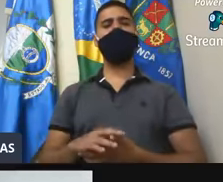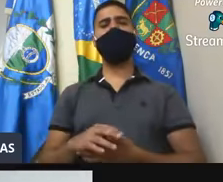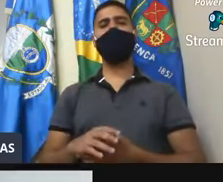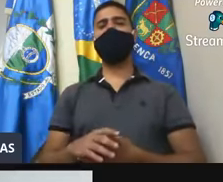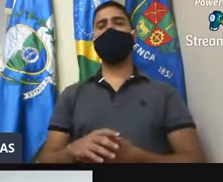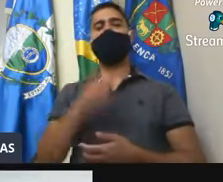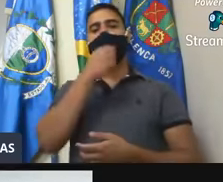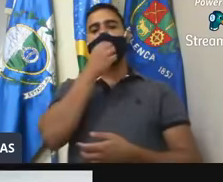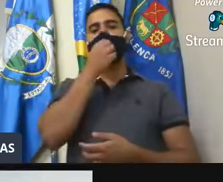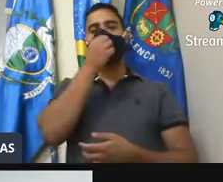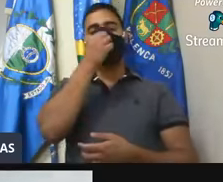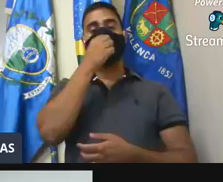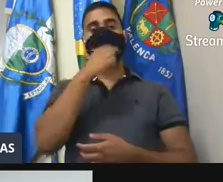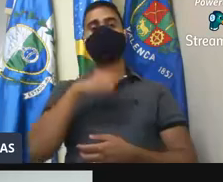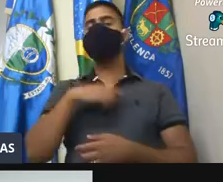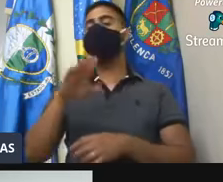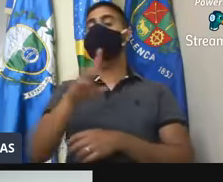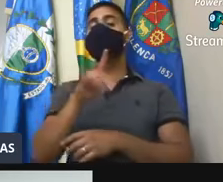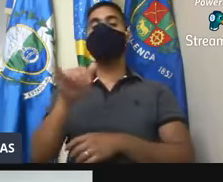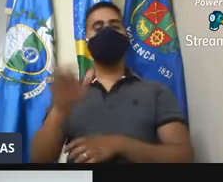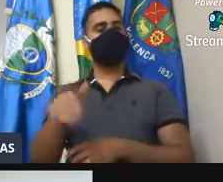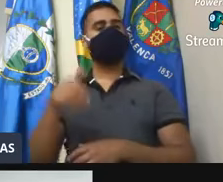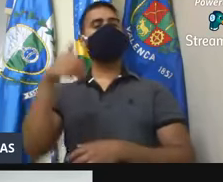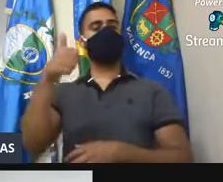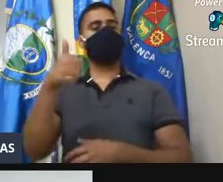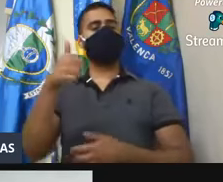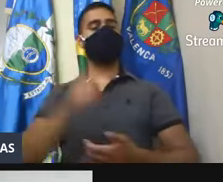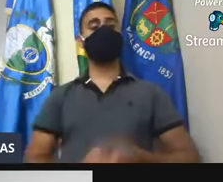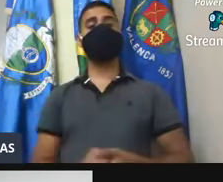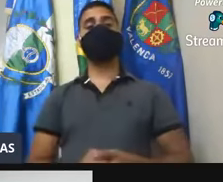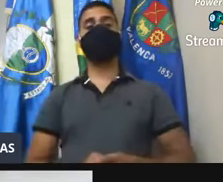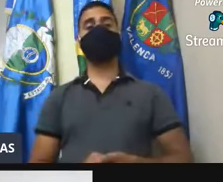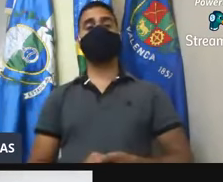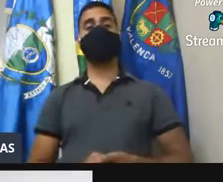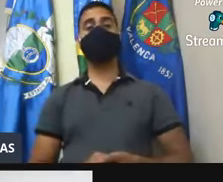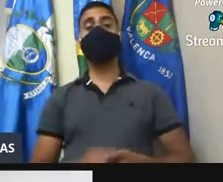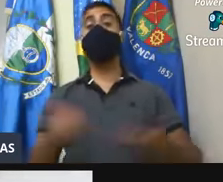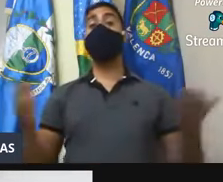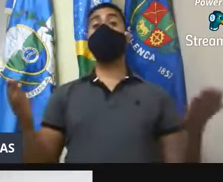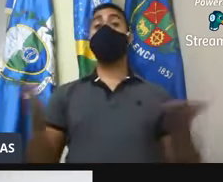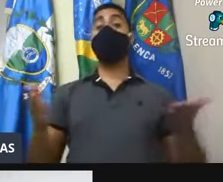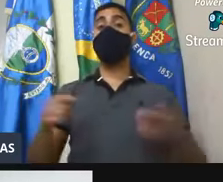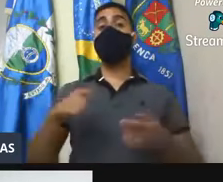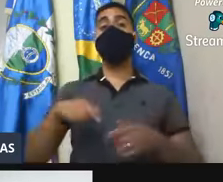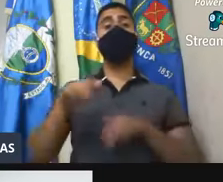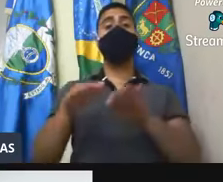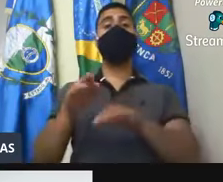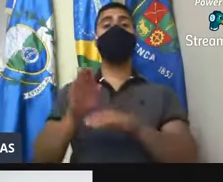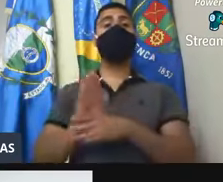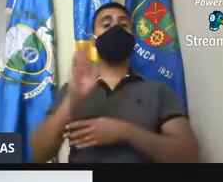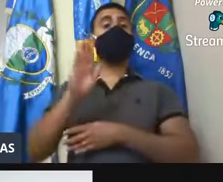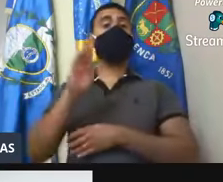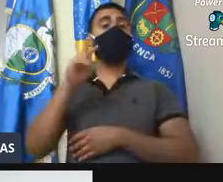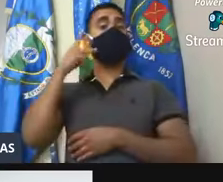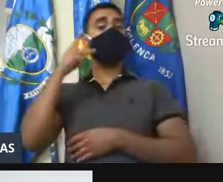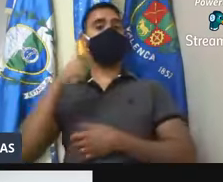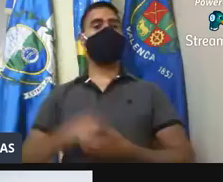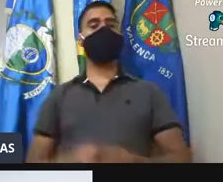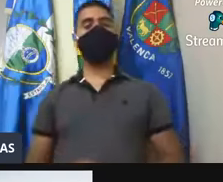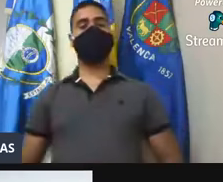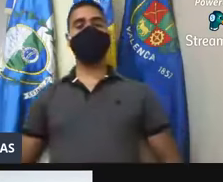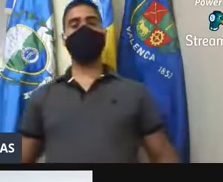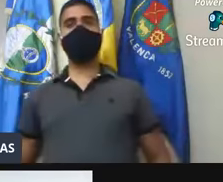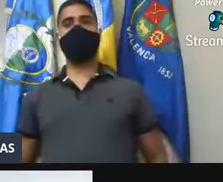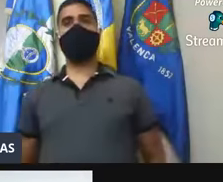para dias melhores. Vamos agora para a chamada da ordem do dia dos senhores vereadores. Primeiro